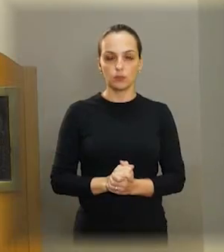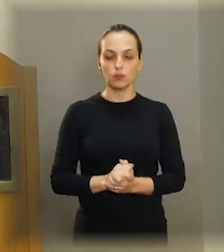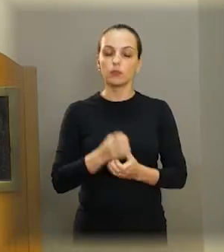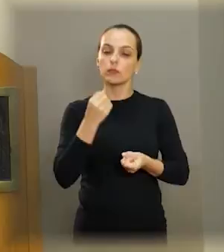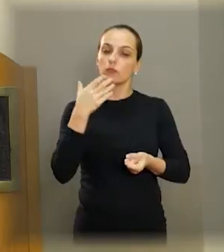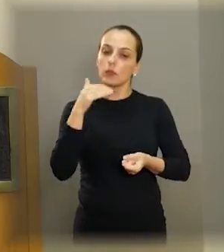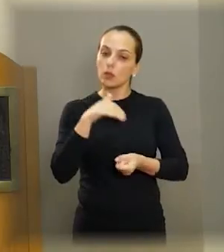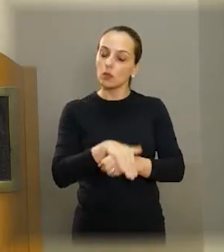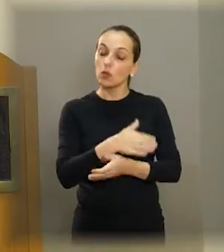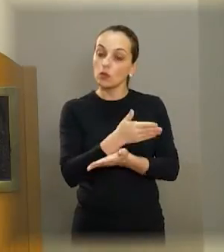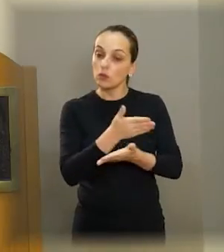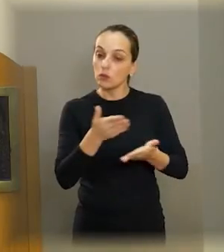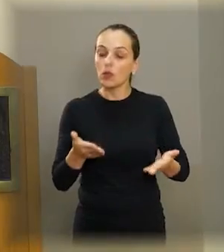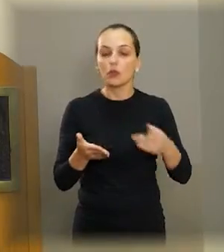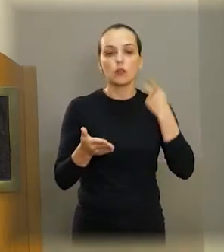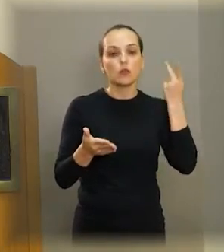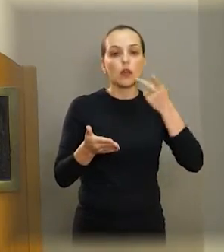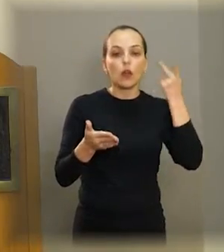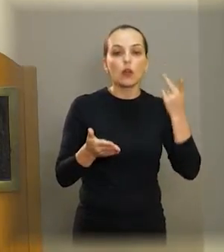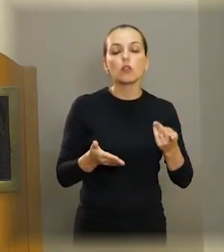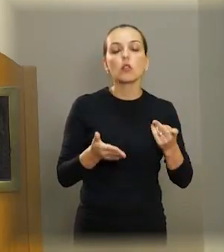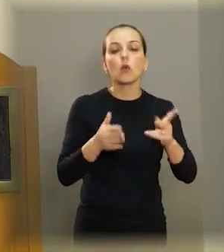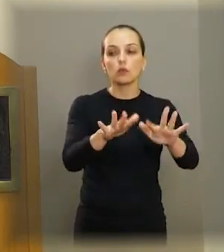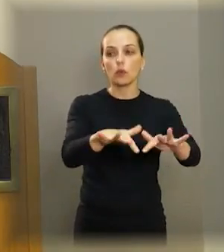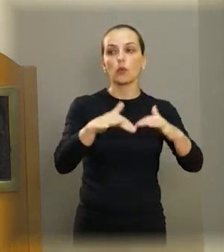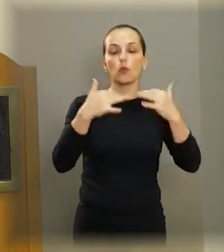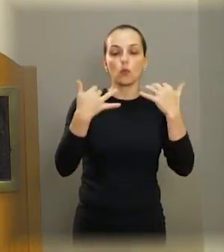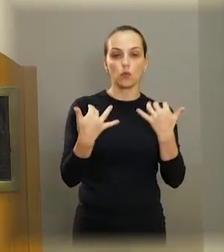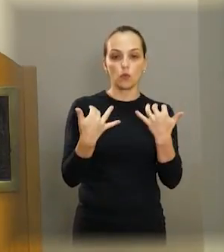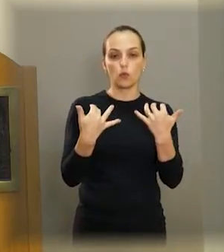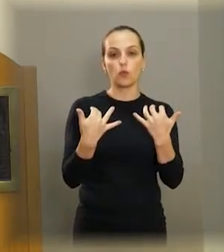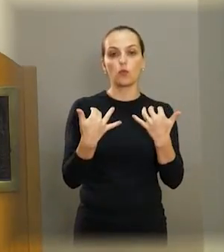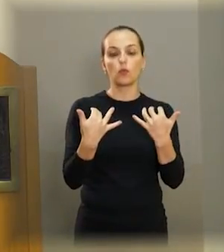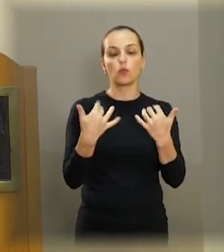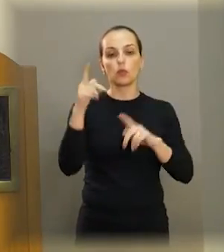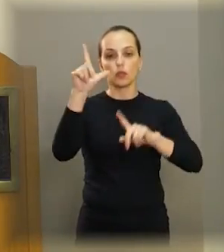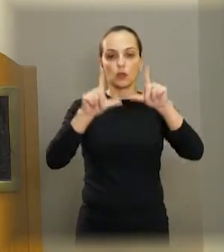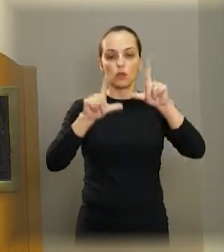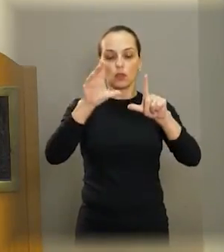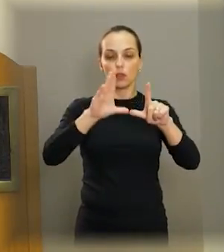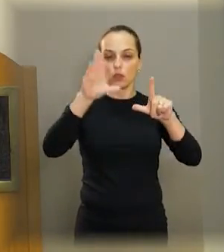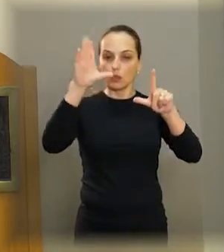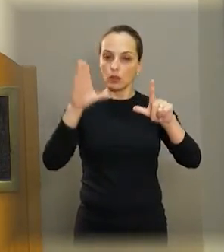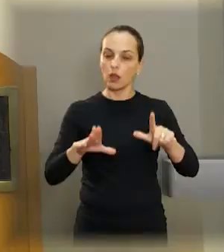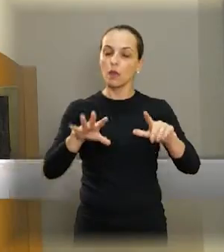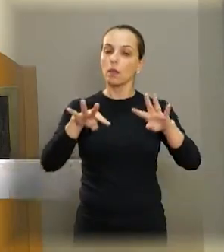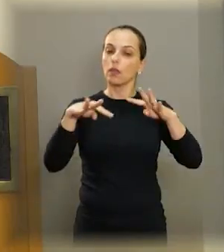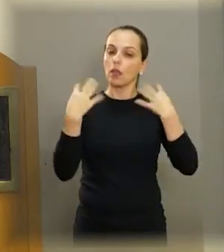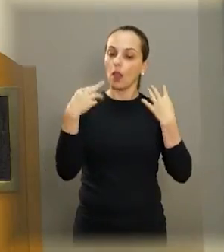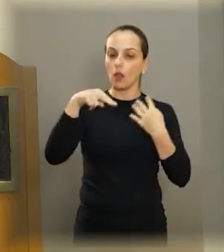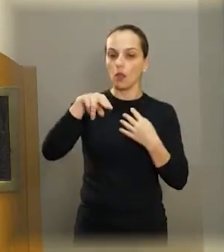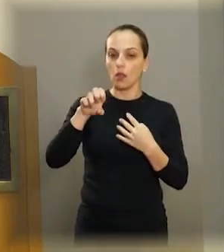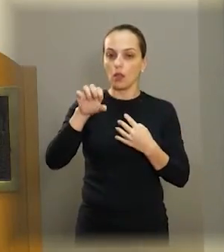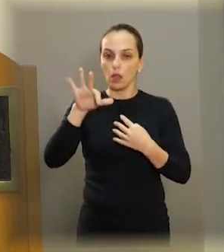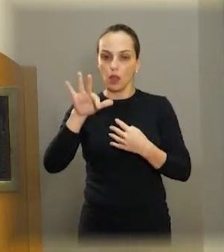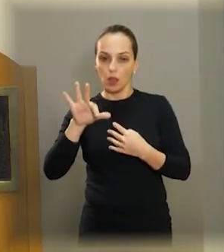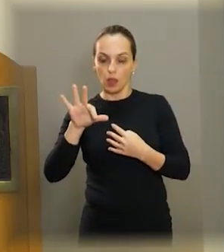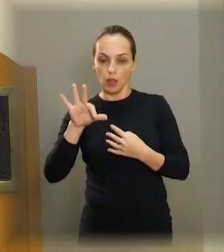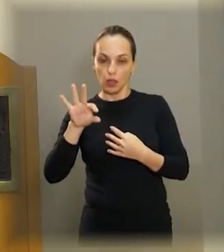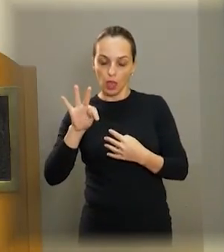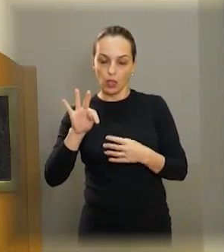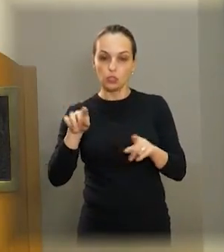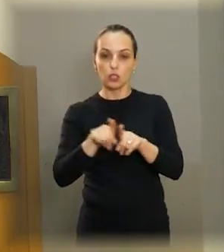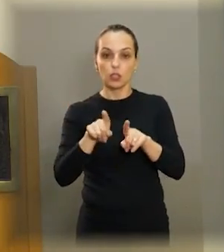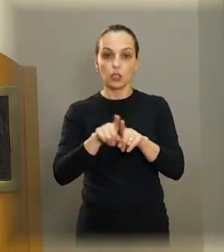Boa noite, vereadores. Boa noite, quem está no plenário, quem está assistindo em casa, pela TV, pela NET, pela Uniara,